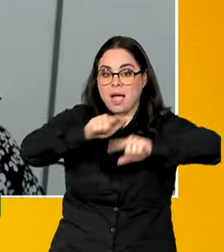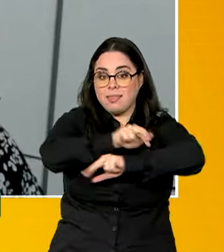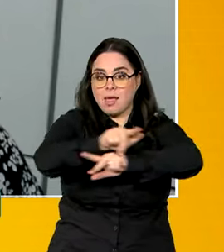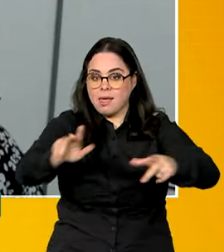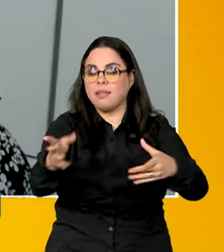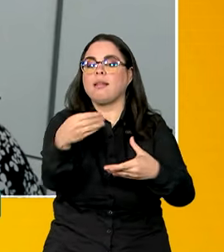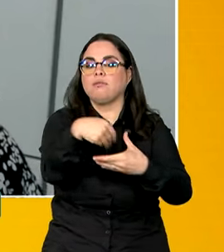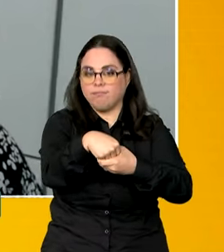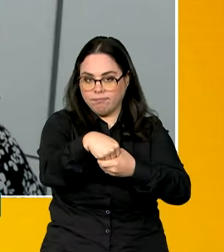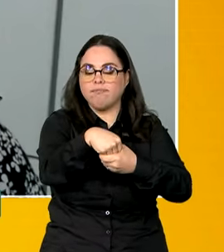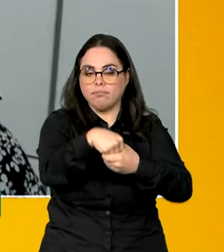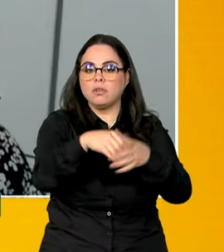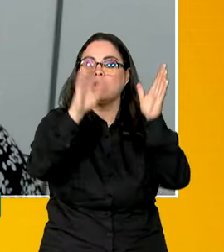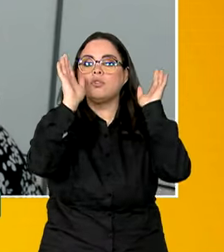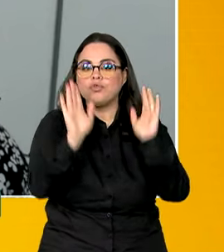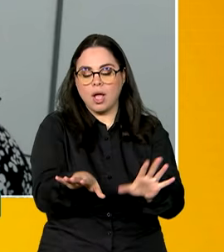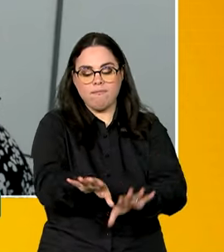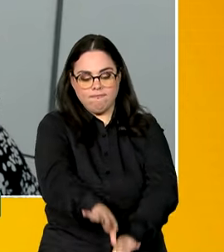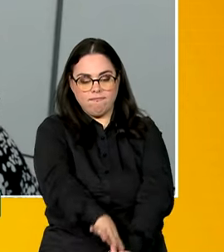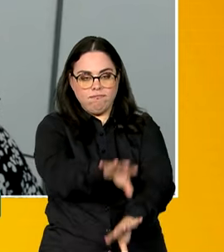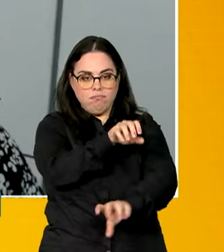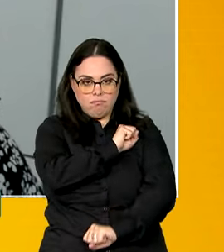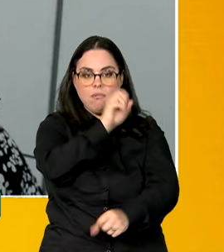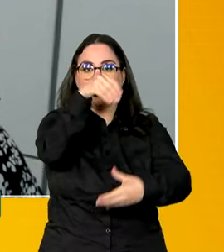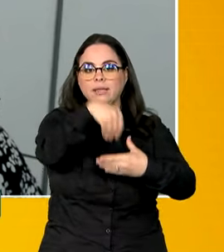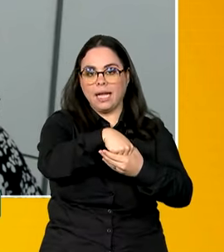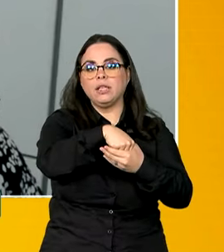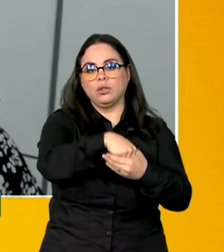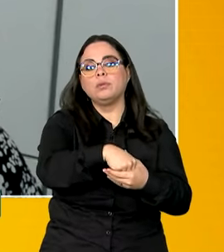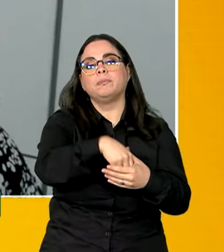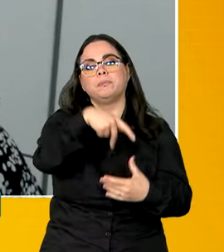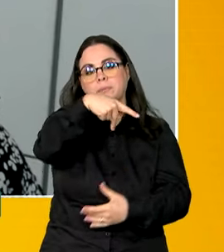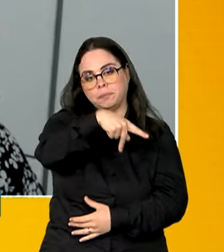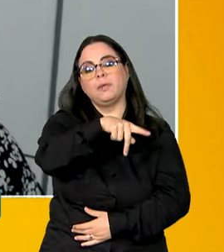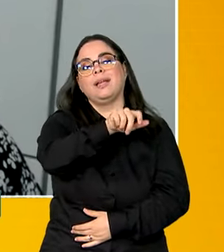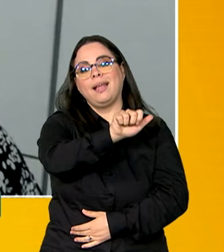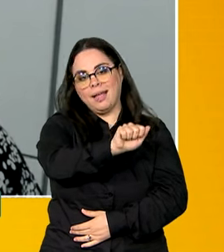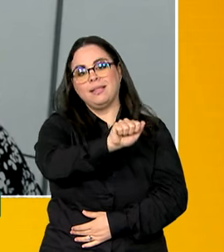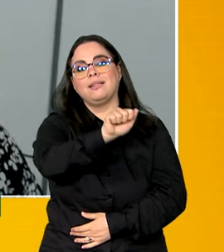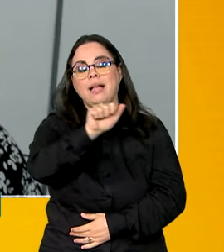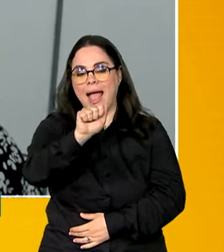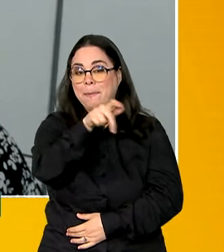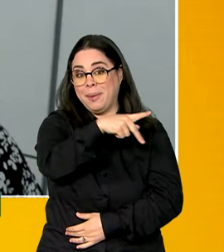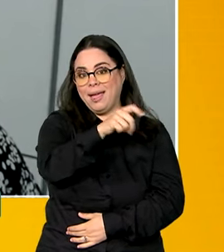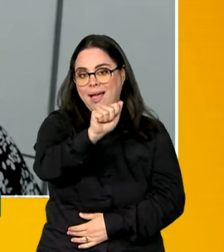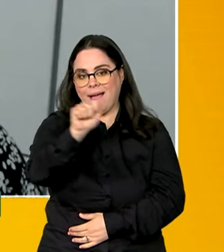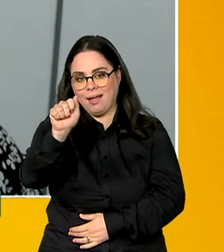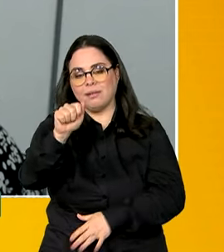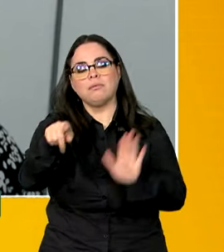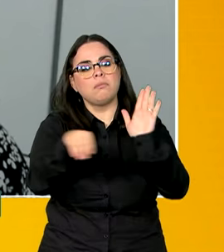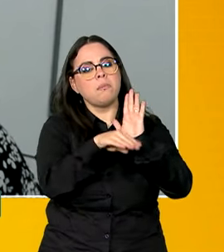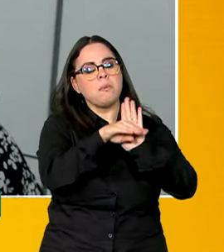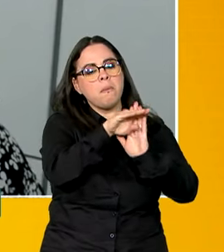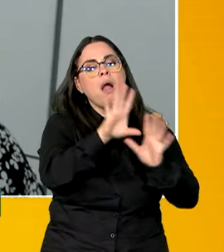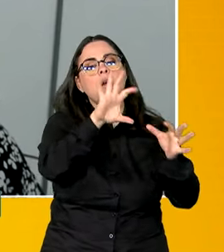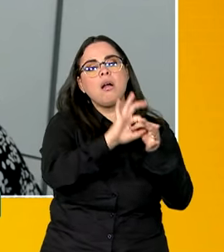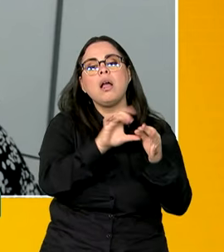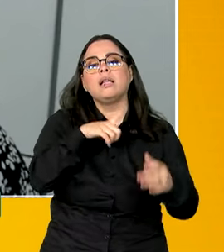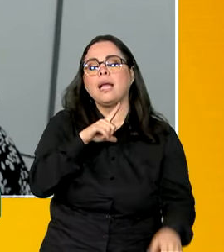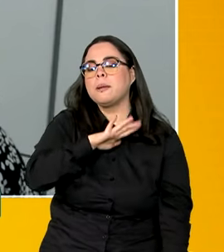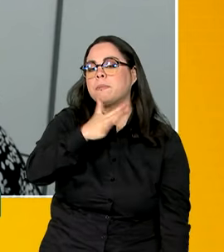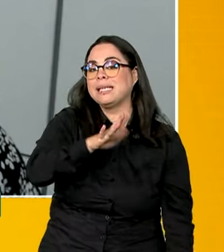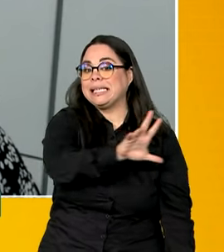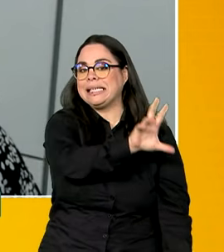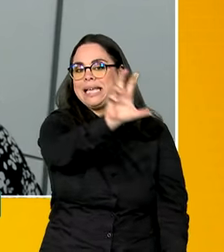já recebem, né? Por meio do programa de aquisição de alimentos. Então, hoje, a gente tem aí, mais ou menos, mais de